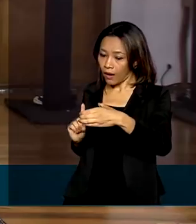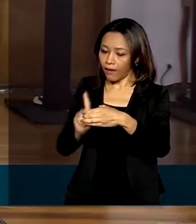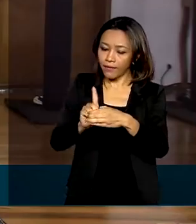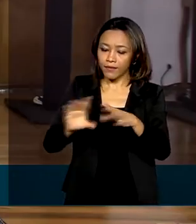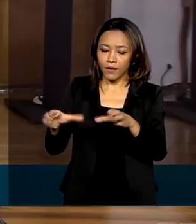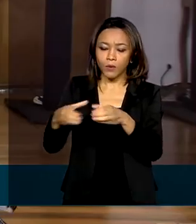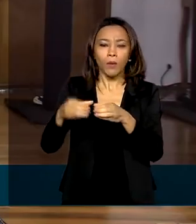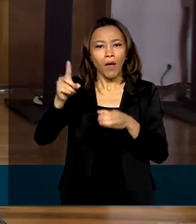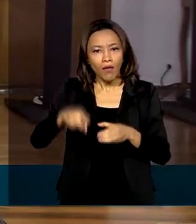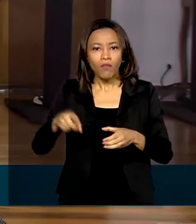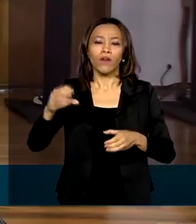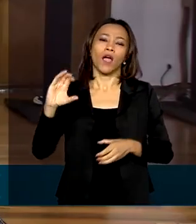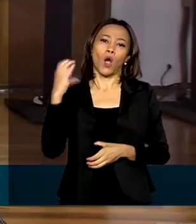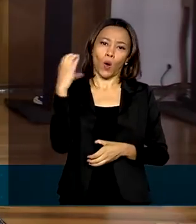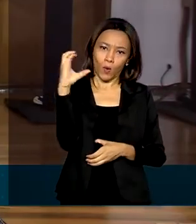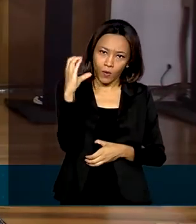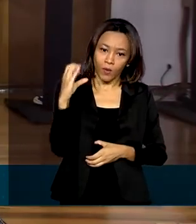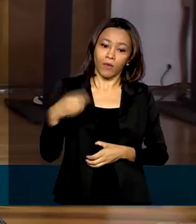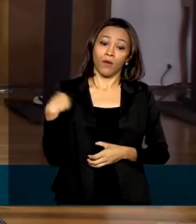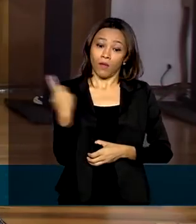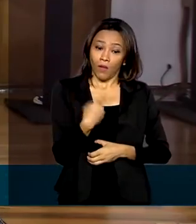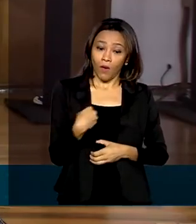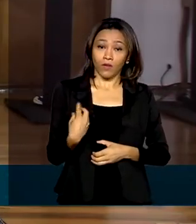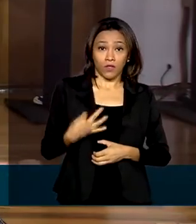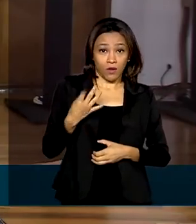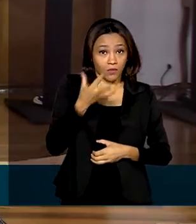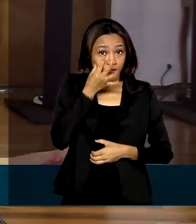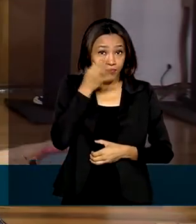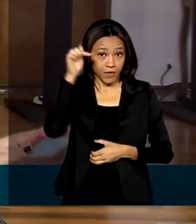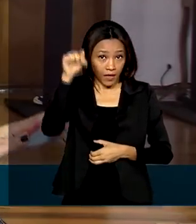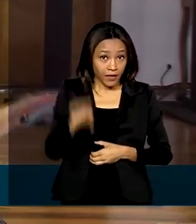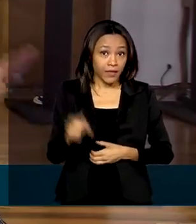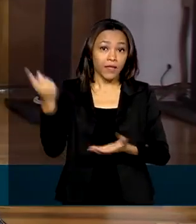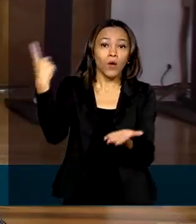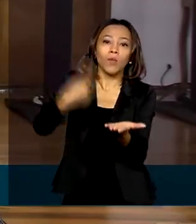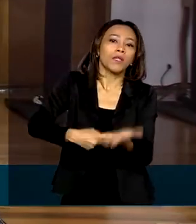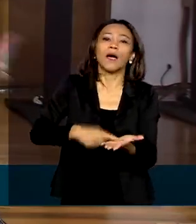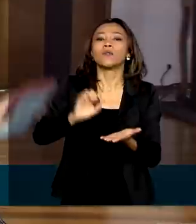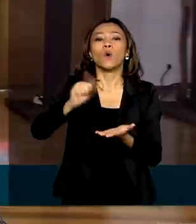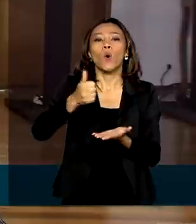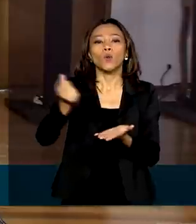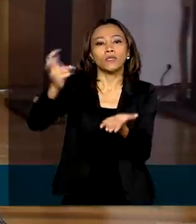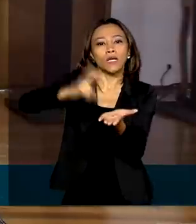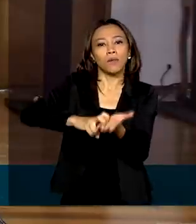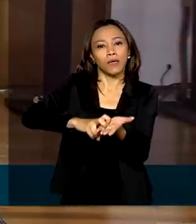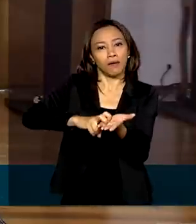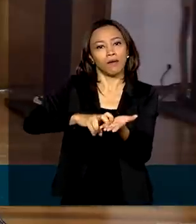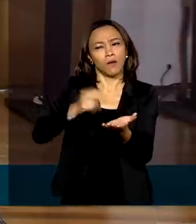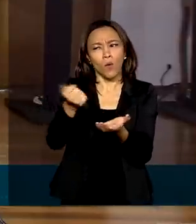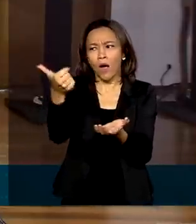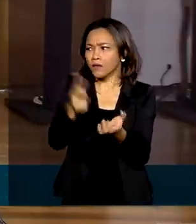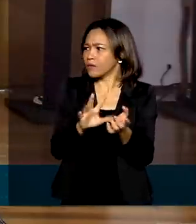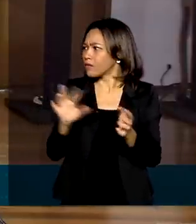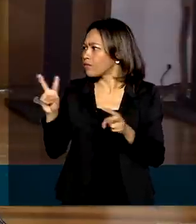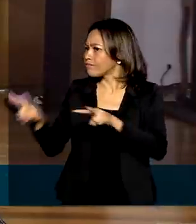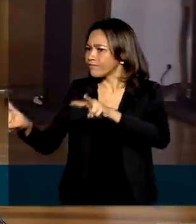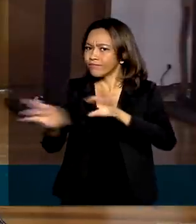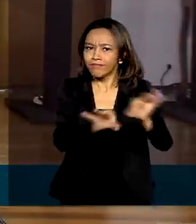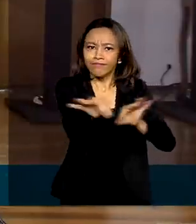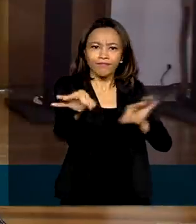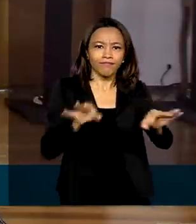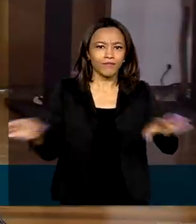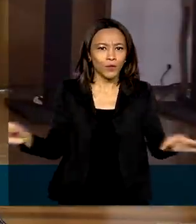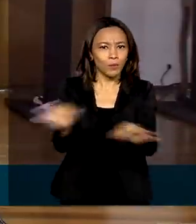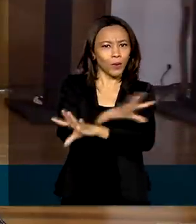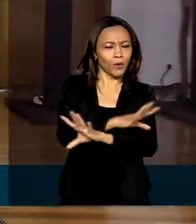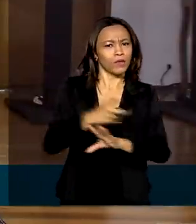a Colômbia. A gente está aqui na sala onde o evento vai acontecer, no Itamaraty. marcado para 11 horas da manhã, Já está quase tudo pronto e vai contar com a